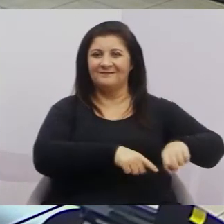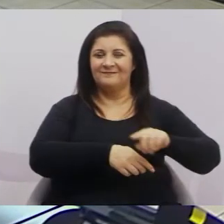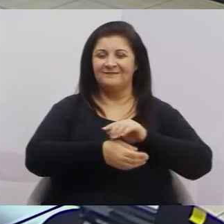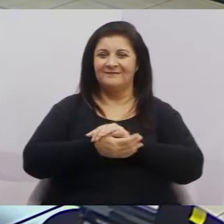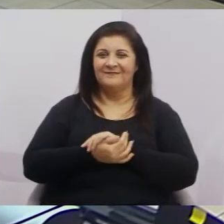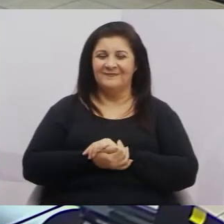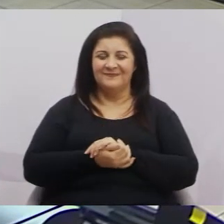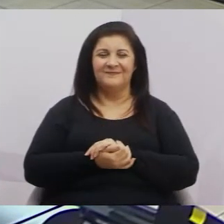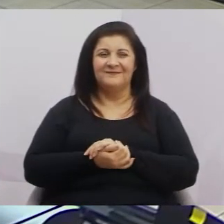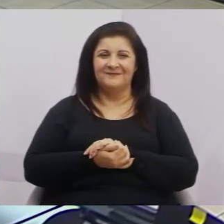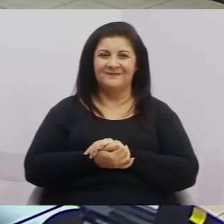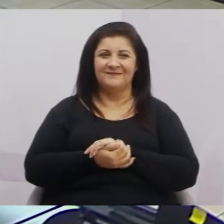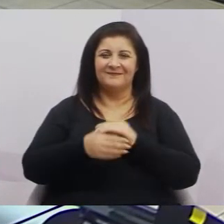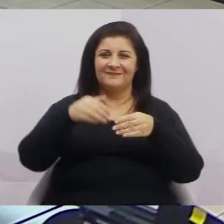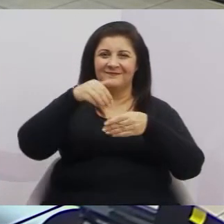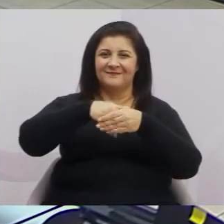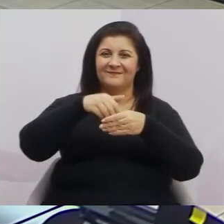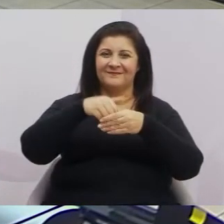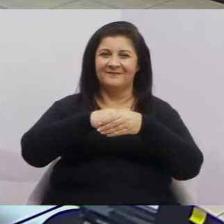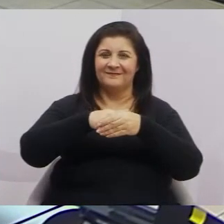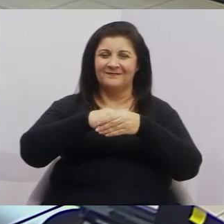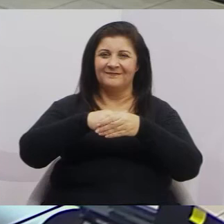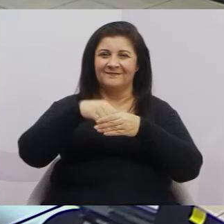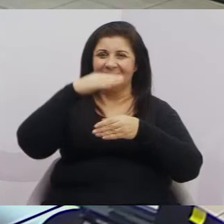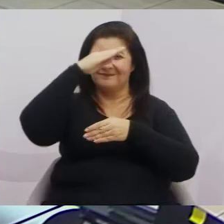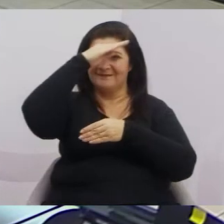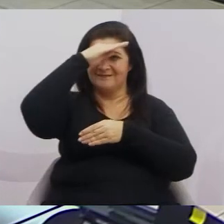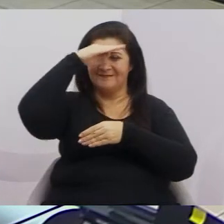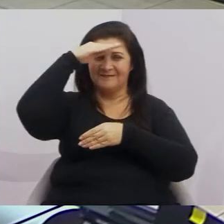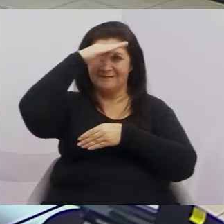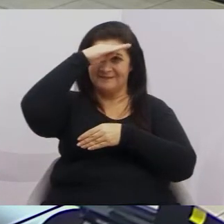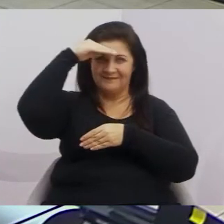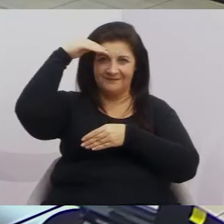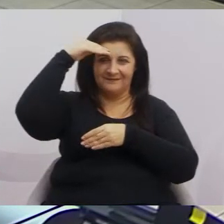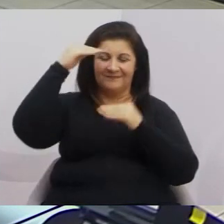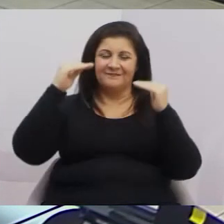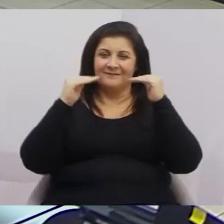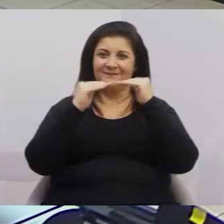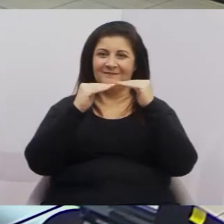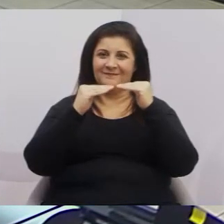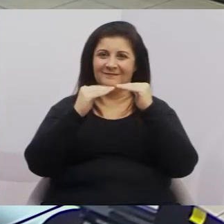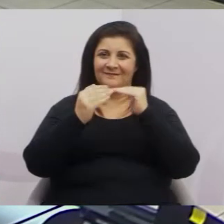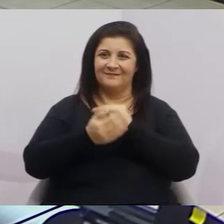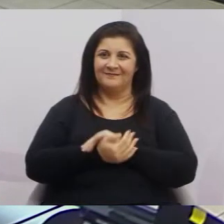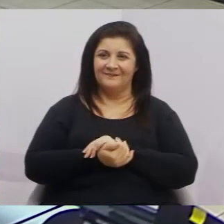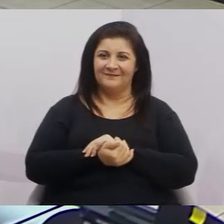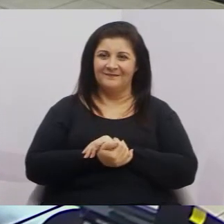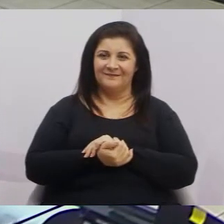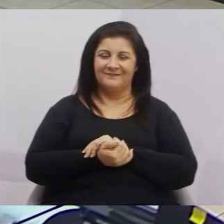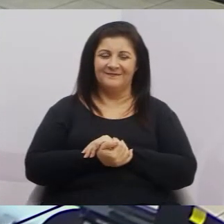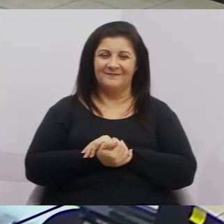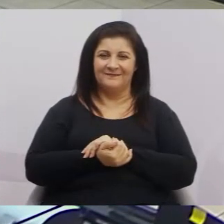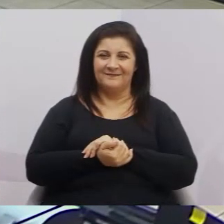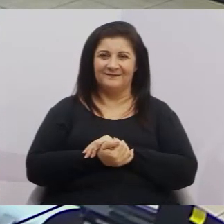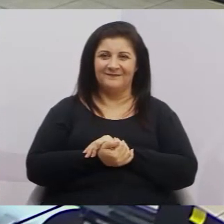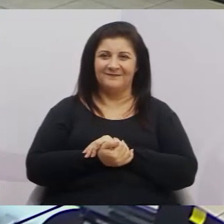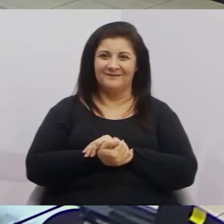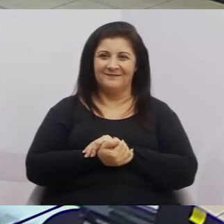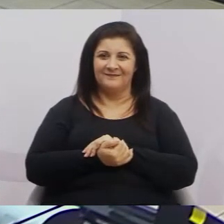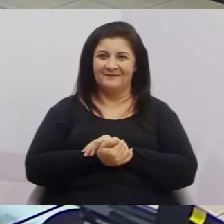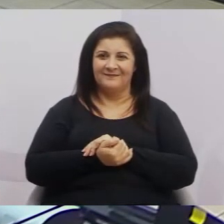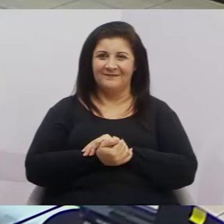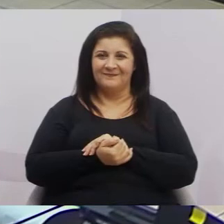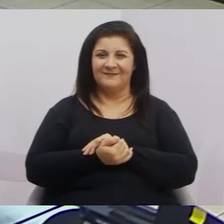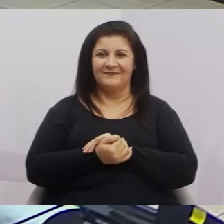Como vota a vereadora Maria Amélia. Favorável. Como vota o vereador Paulinho